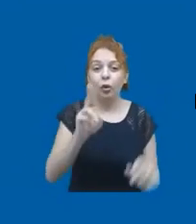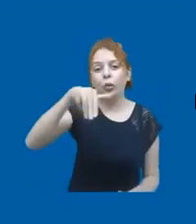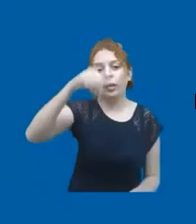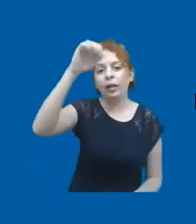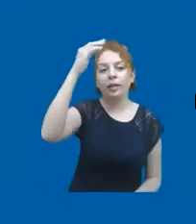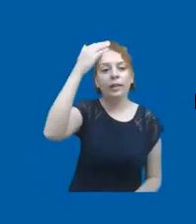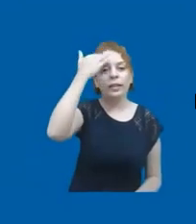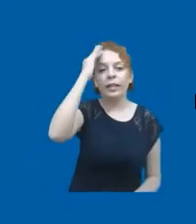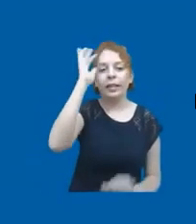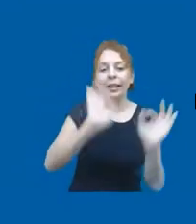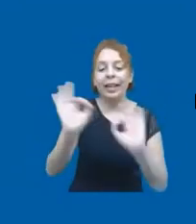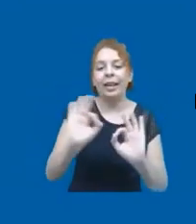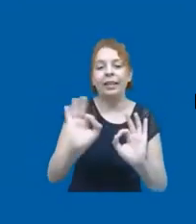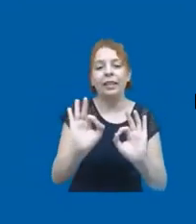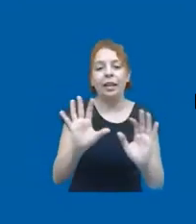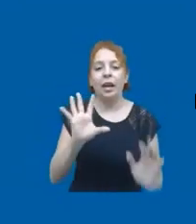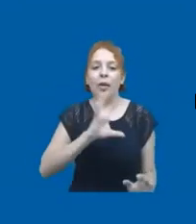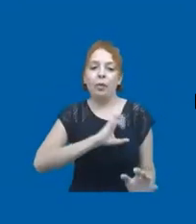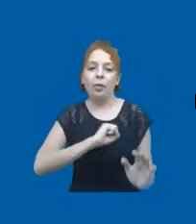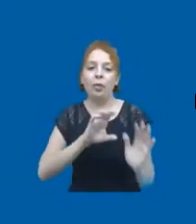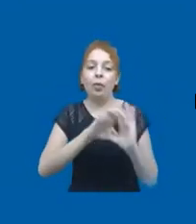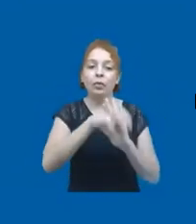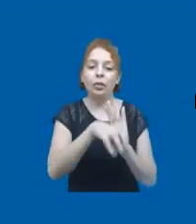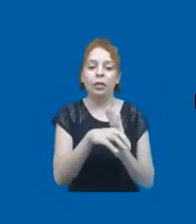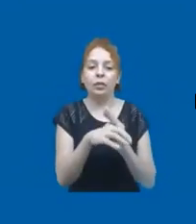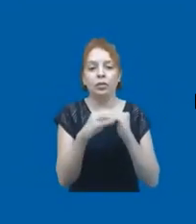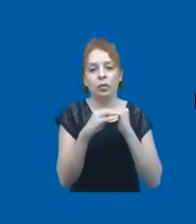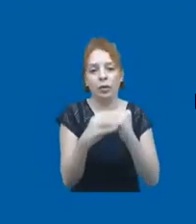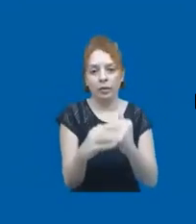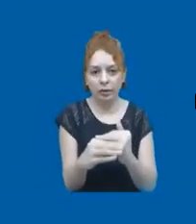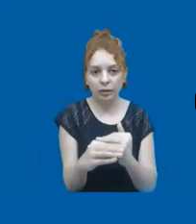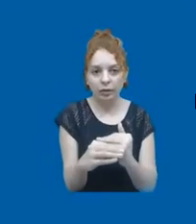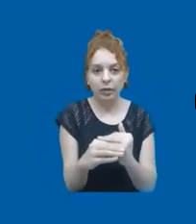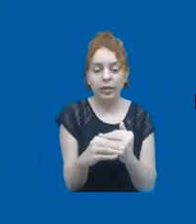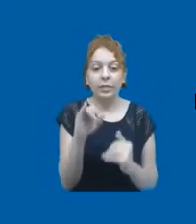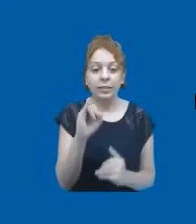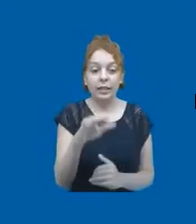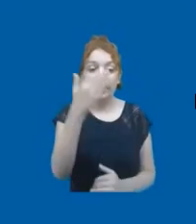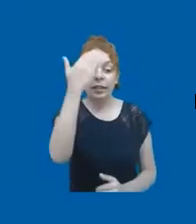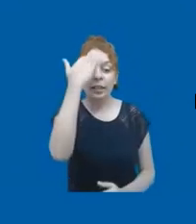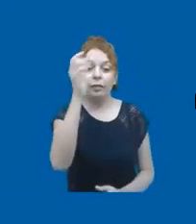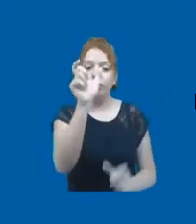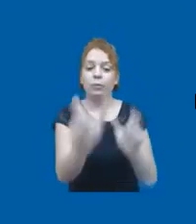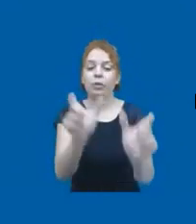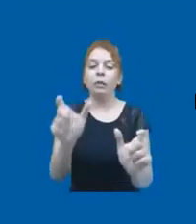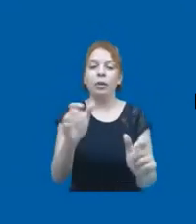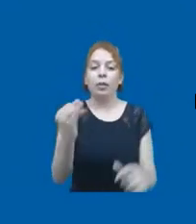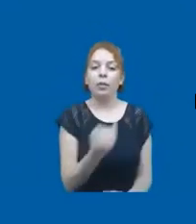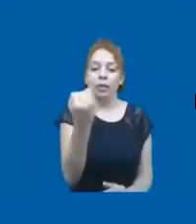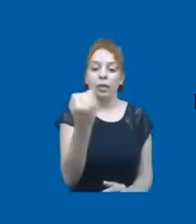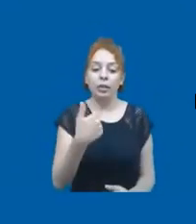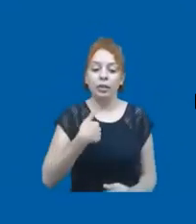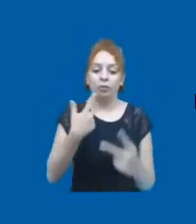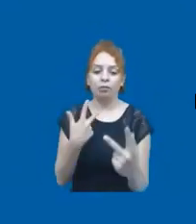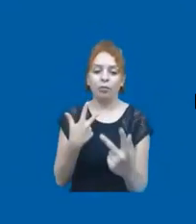conceito de igualdade. A gente só vai entender esse conceito quando a gente entender que o outro é tão importante como nós somos pra